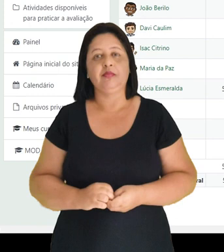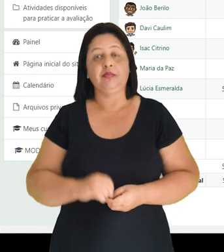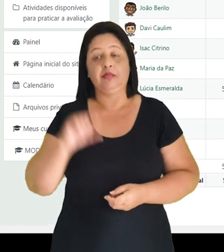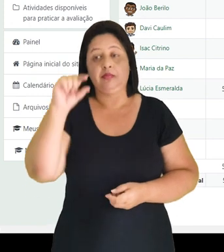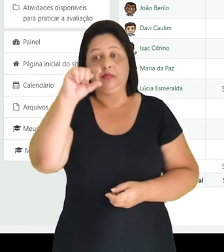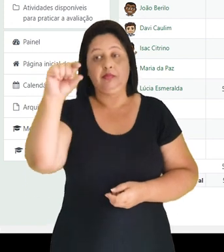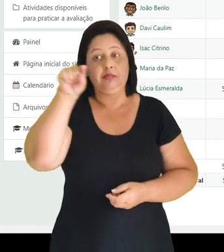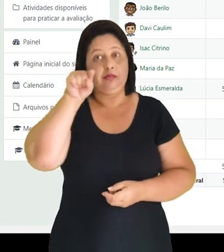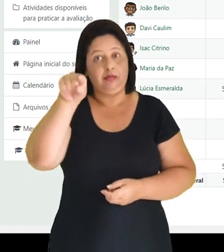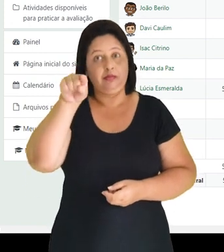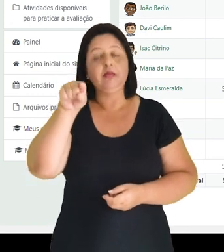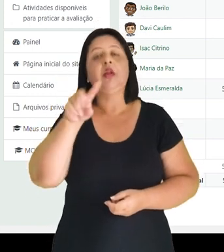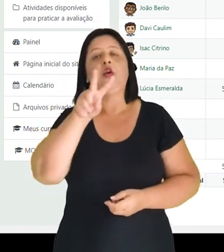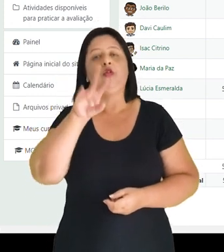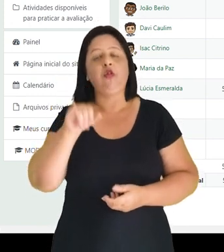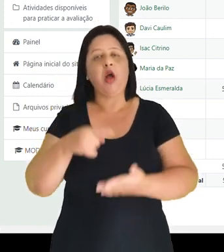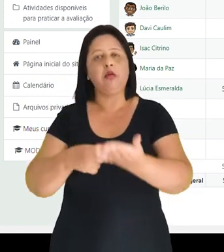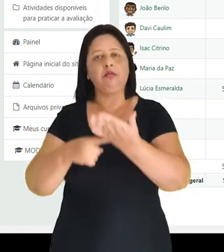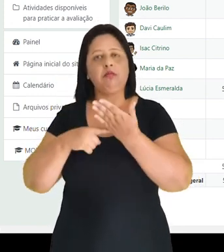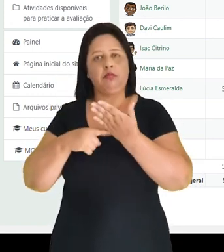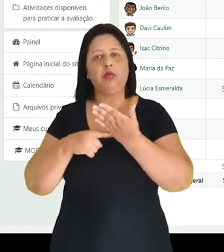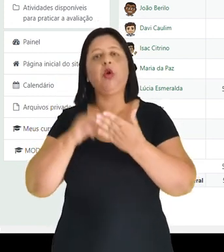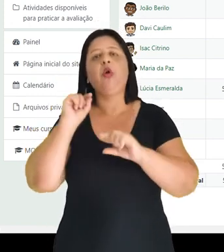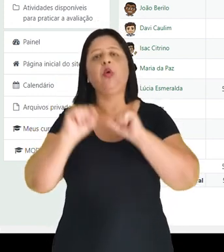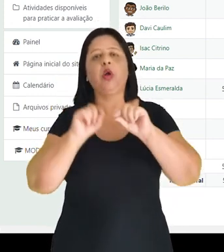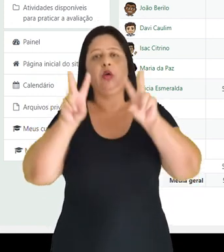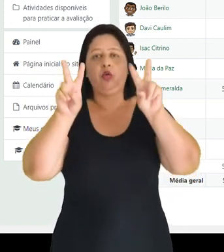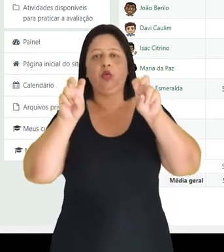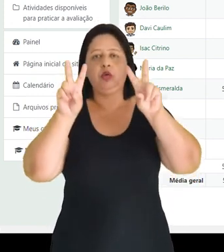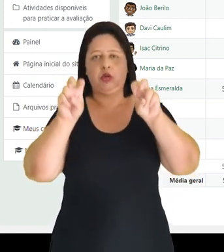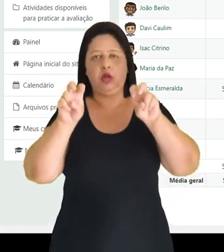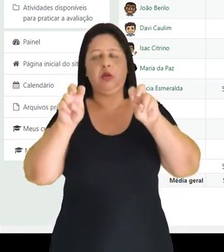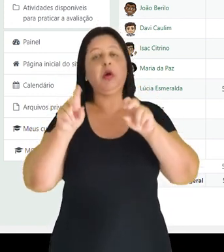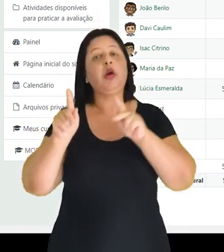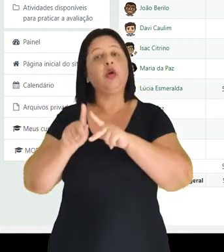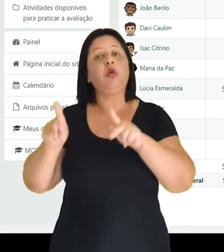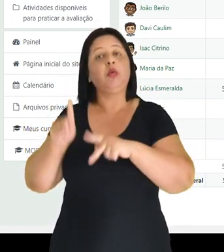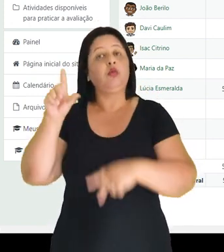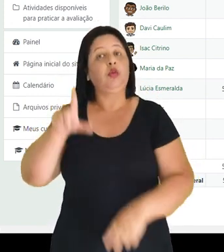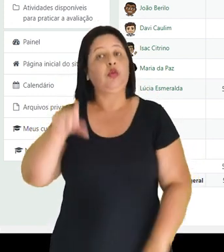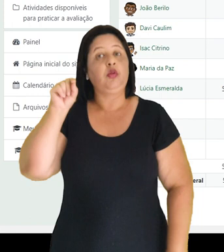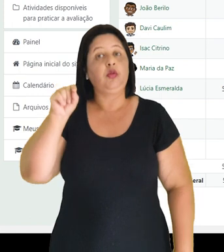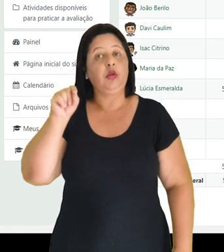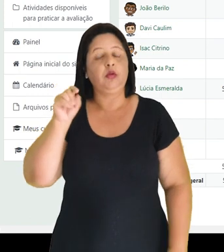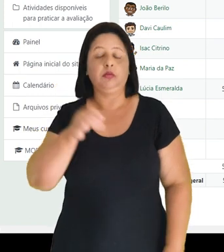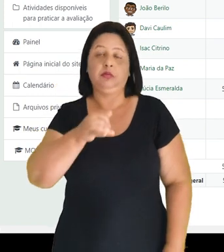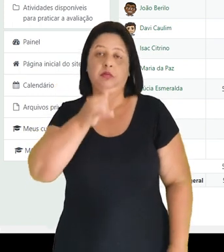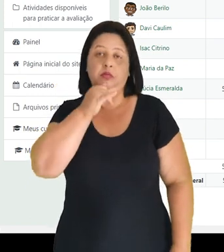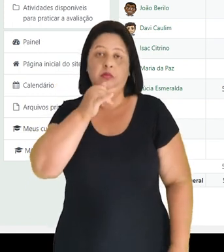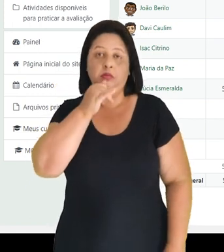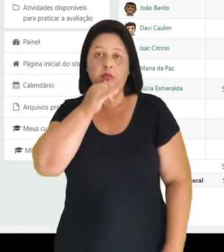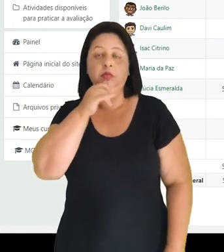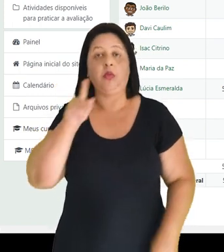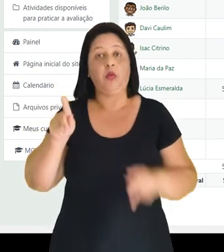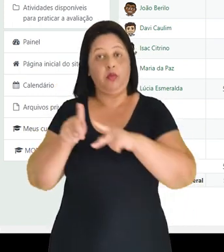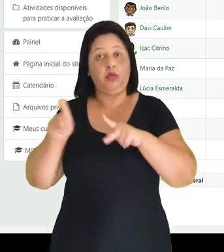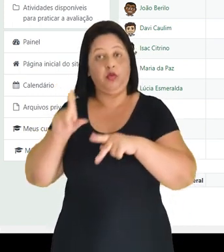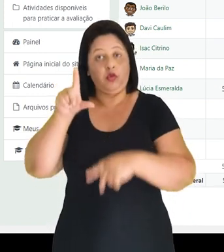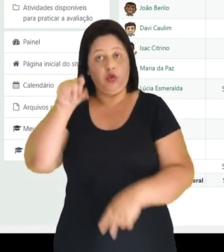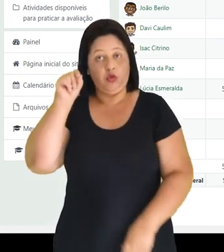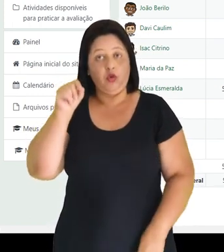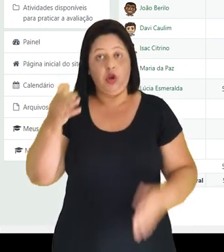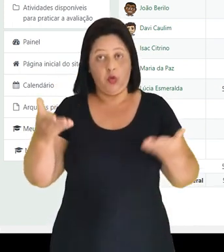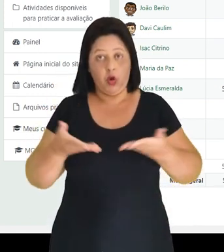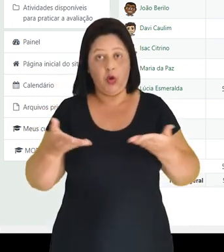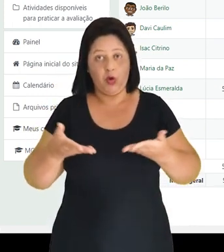Esse item de notas, ele vai aparecer com o título que for determinado pelo professor. Então, neste caso aqui do nosso